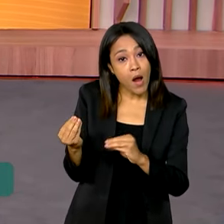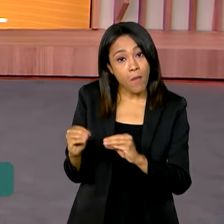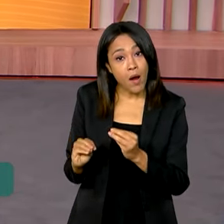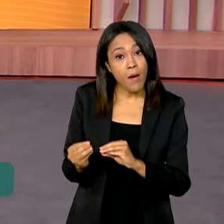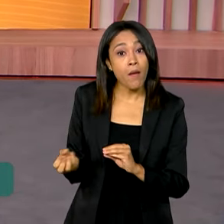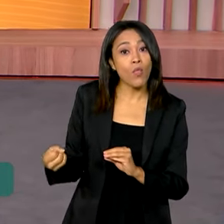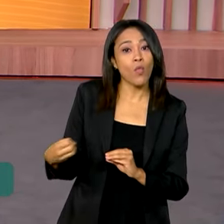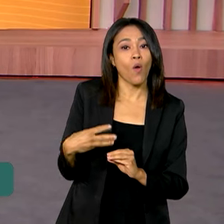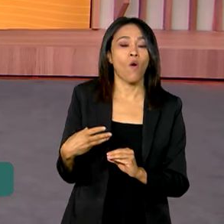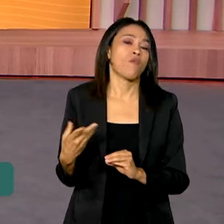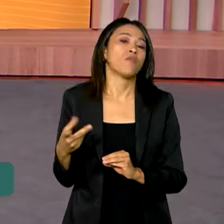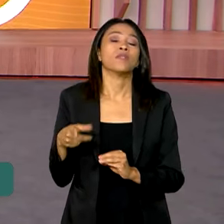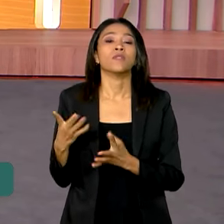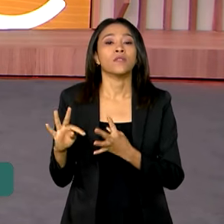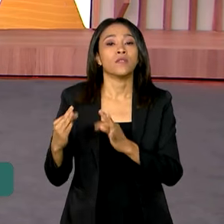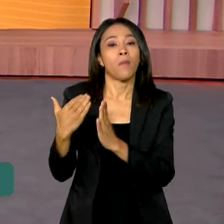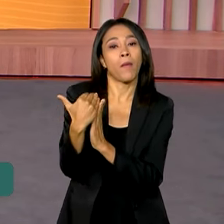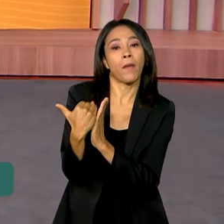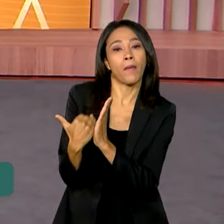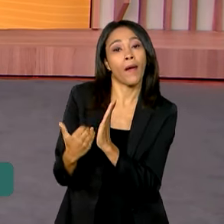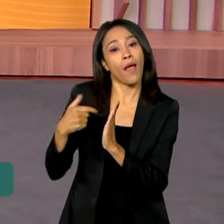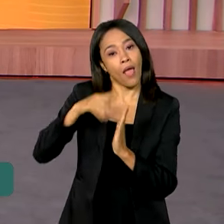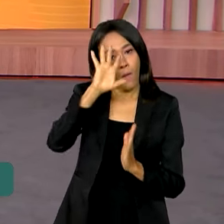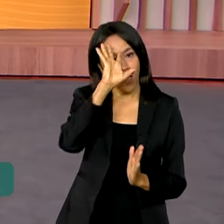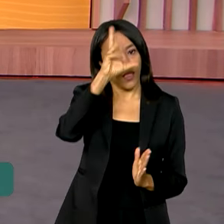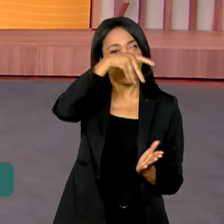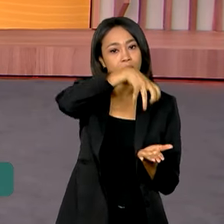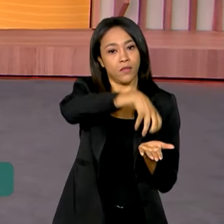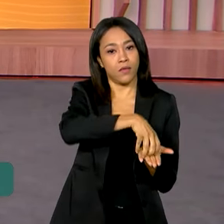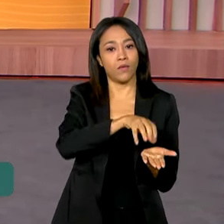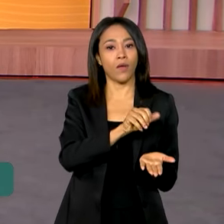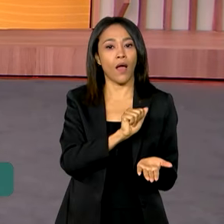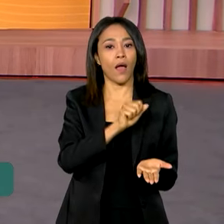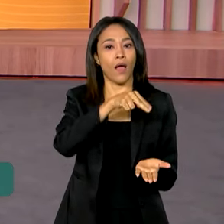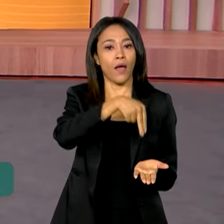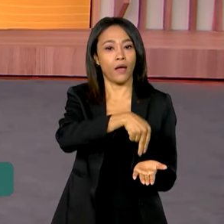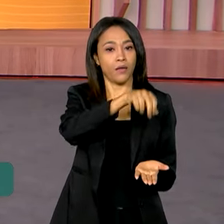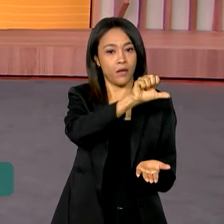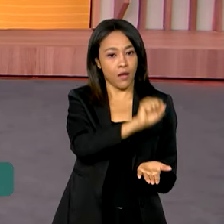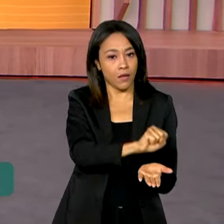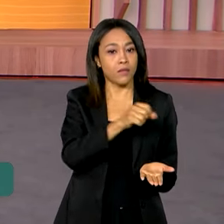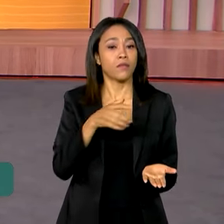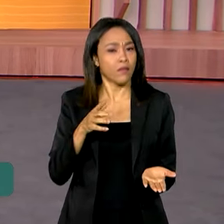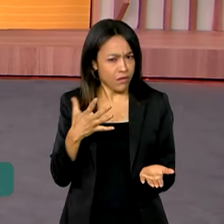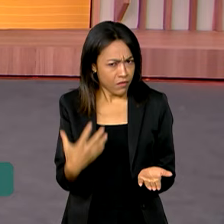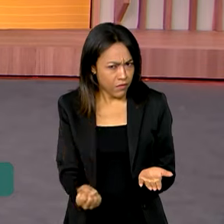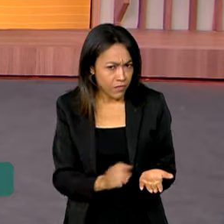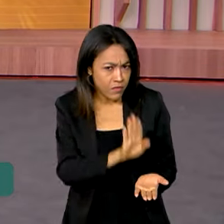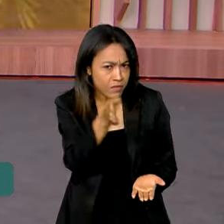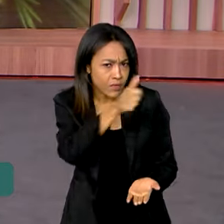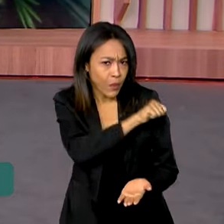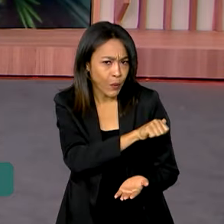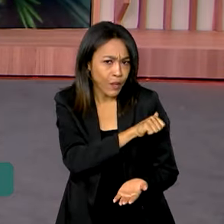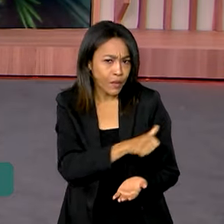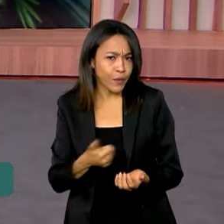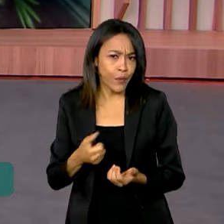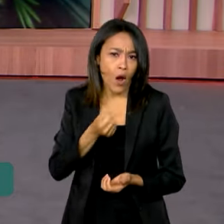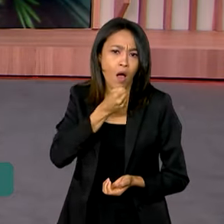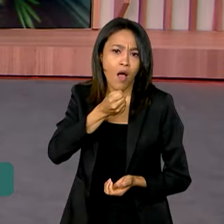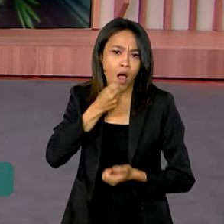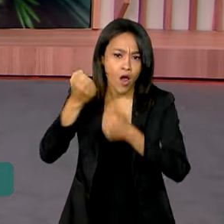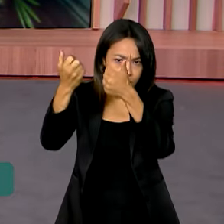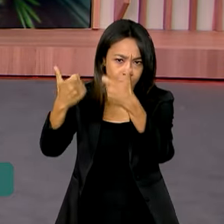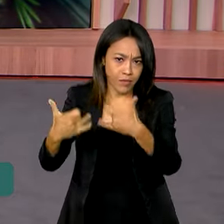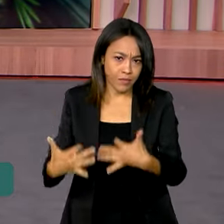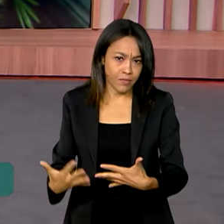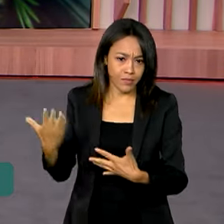dos planos. A decisão é da ANS, Agência Nacional de Saúde Suplementar. Vamos ao Rio de Janeiro conversar com Flávia